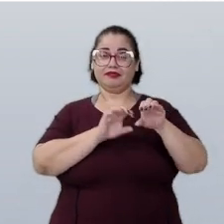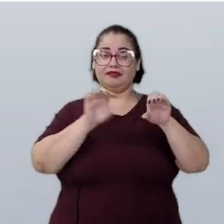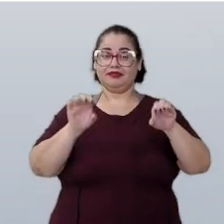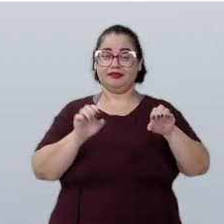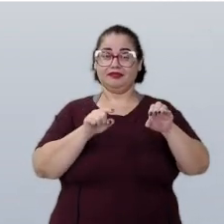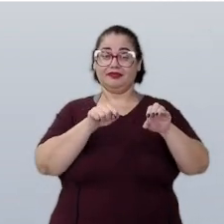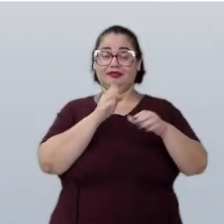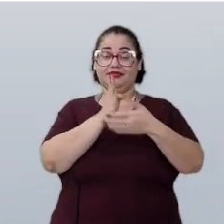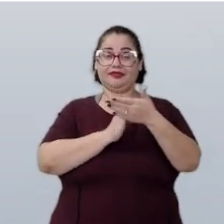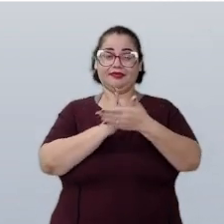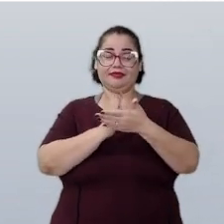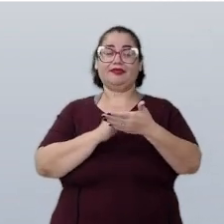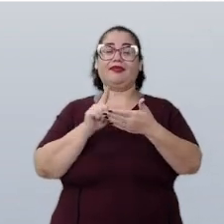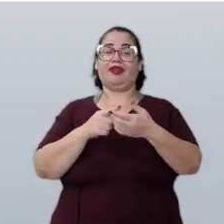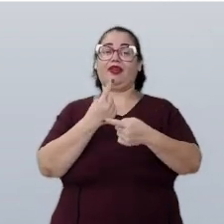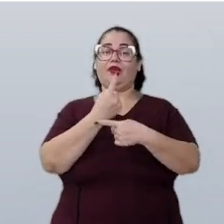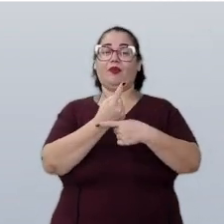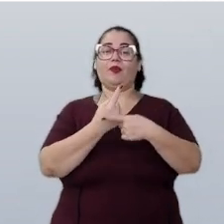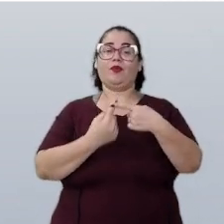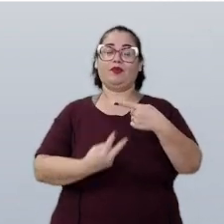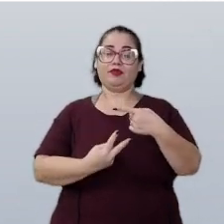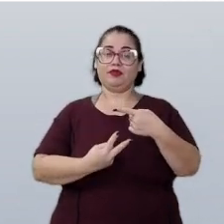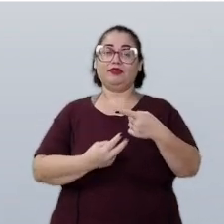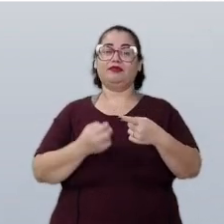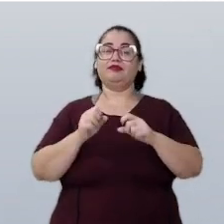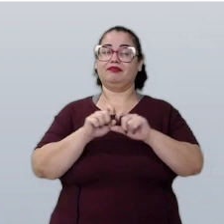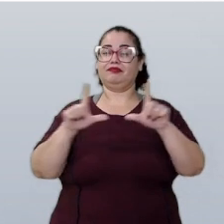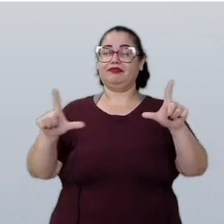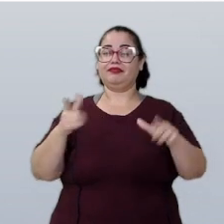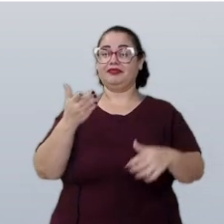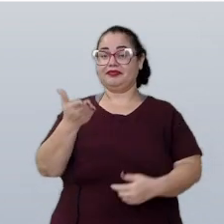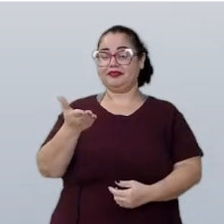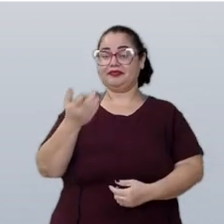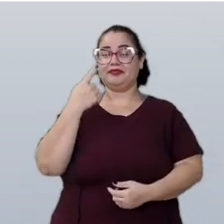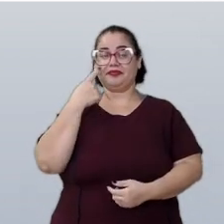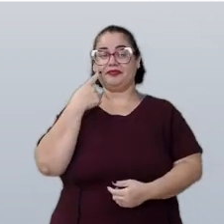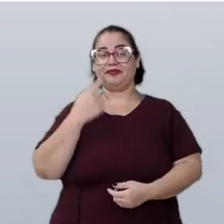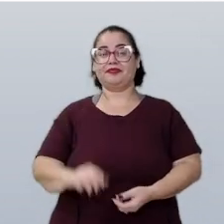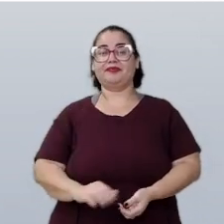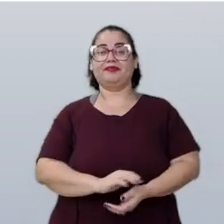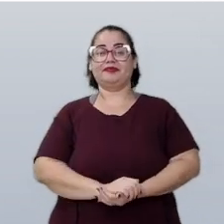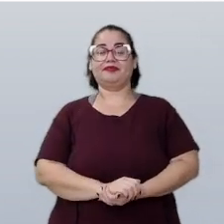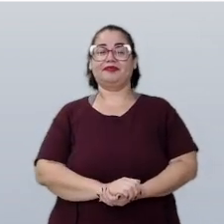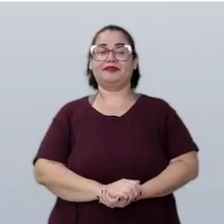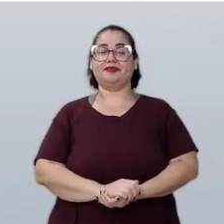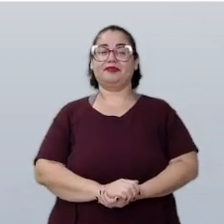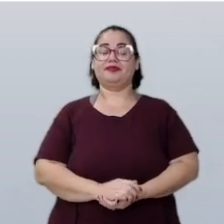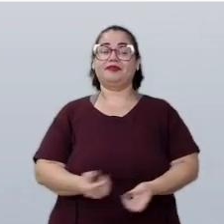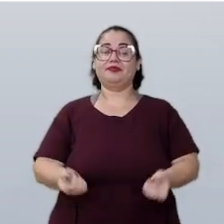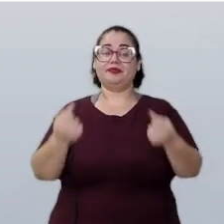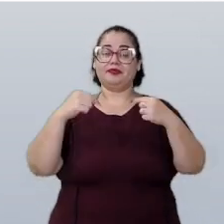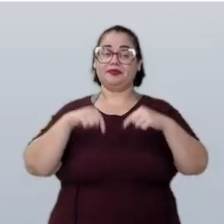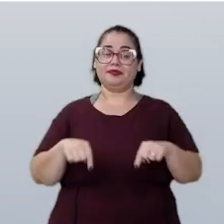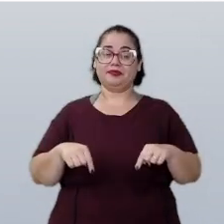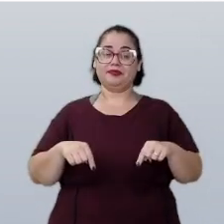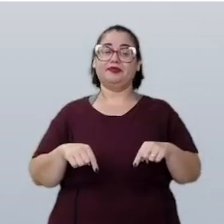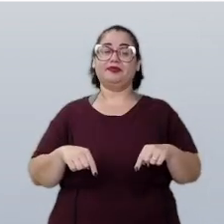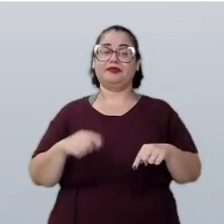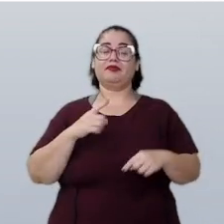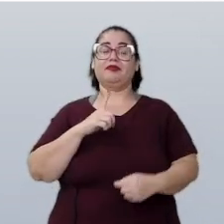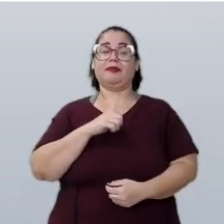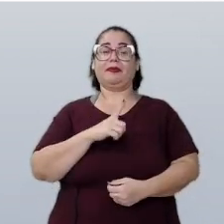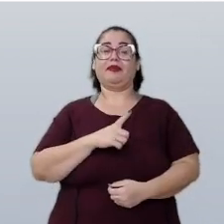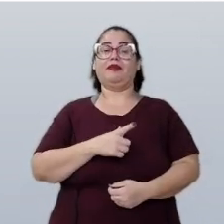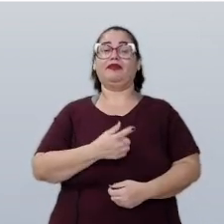aqui representada no slide, como você está vendo. No seguinte caso, eu